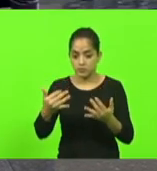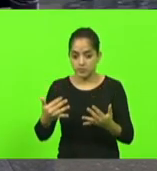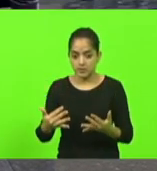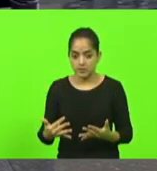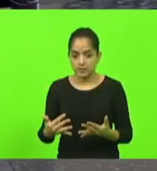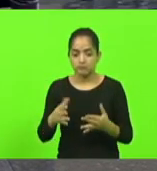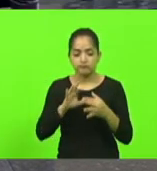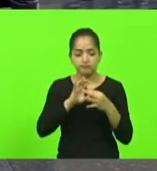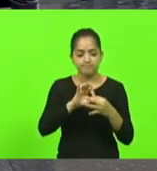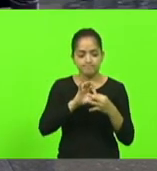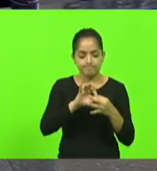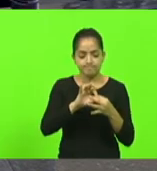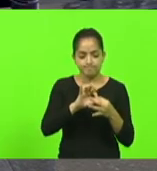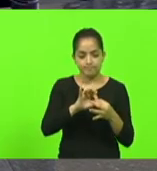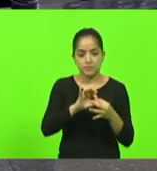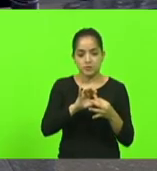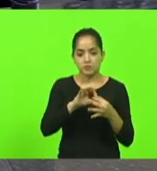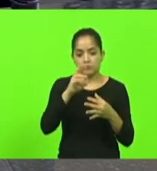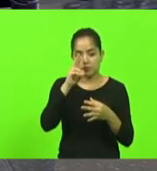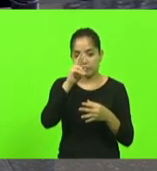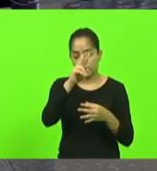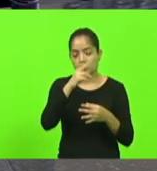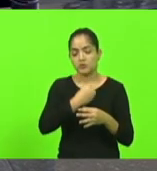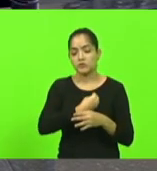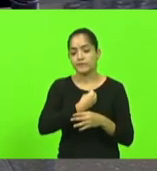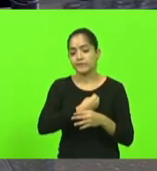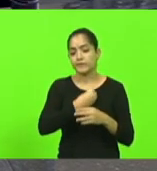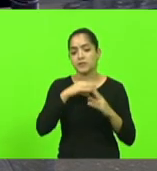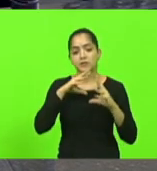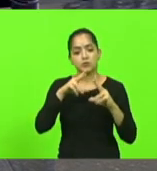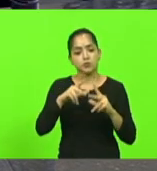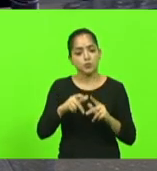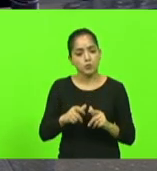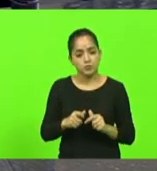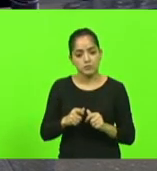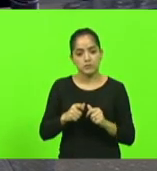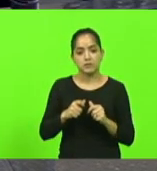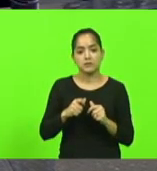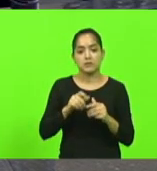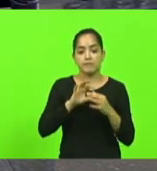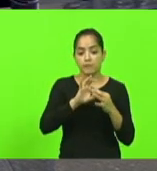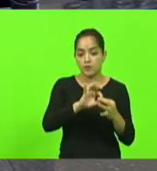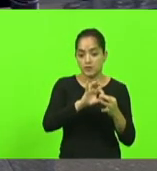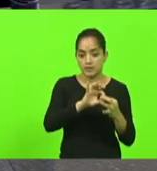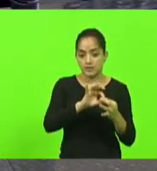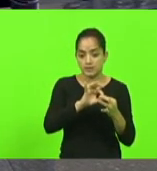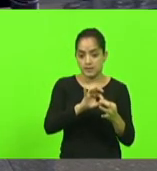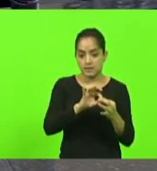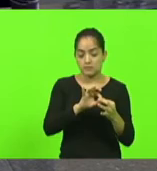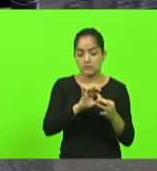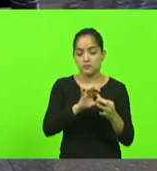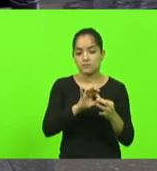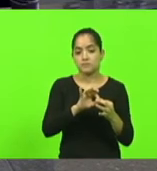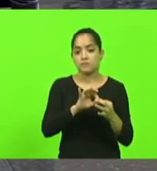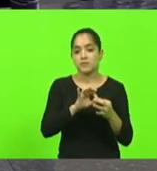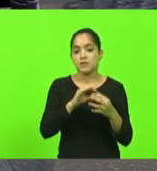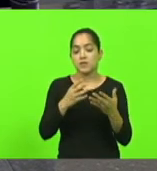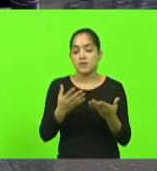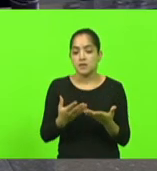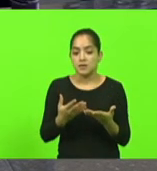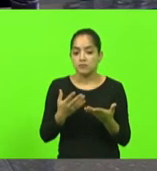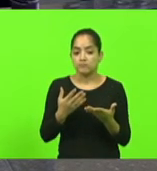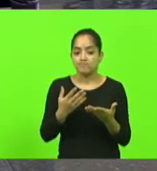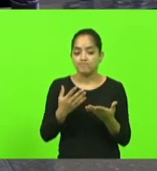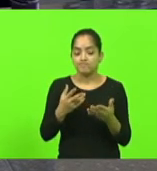vínculo muito grande minha vida toda foi ligada a esse setor eu vejo que